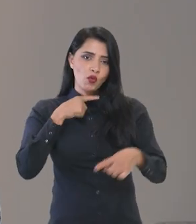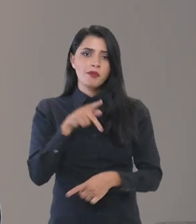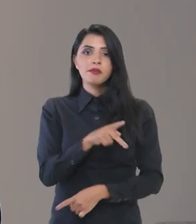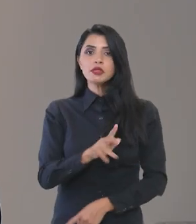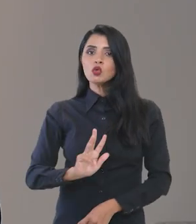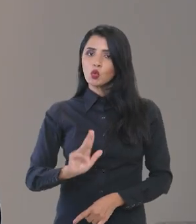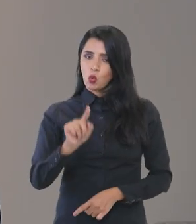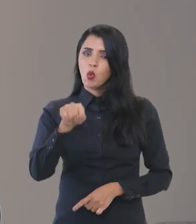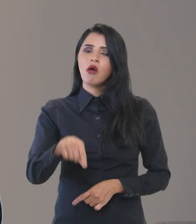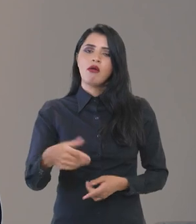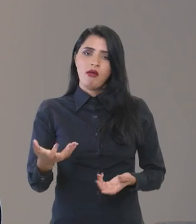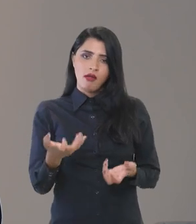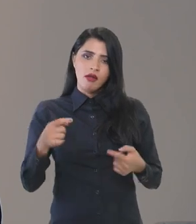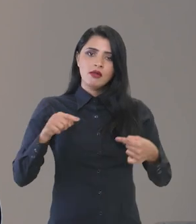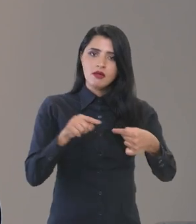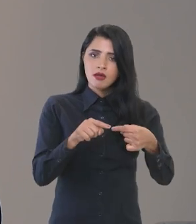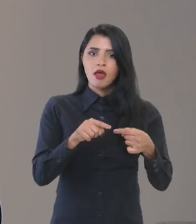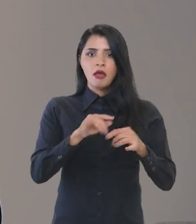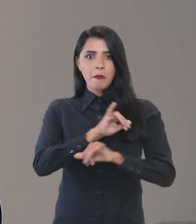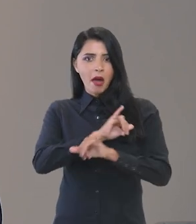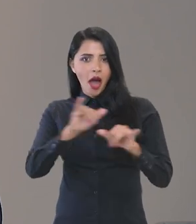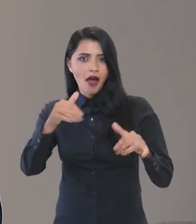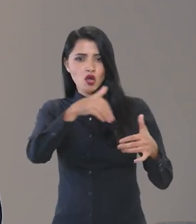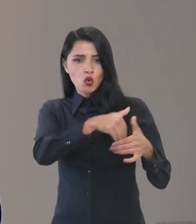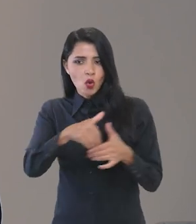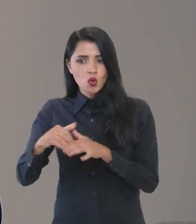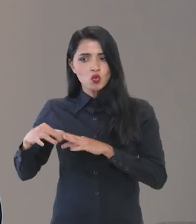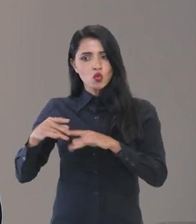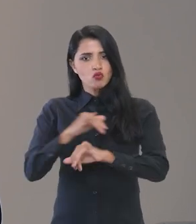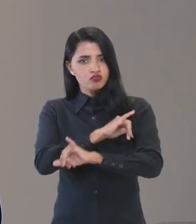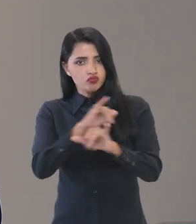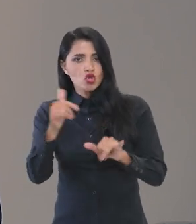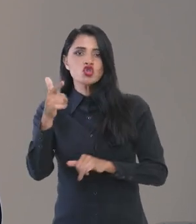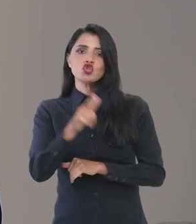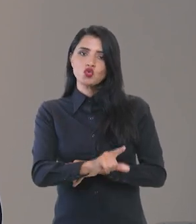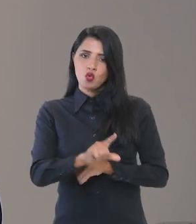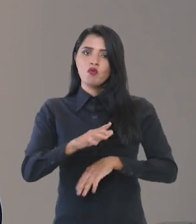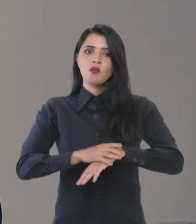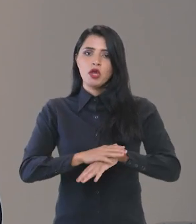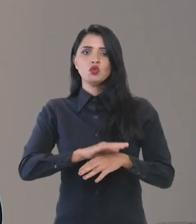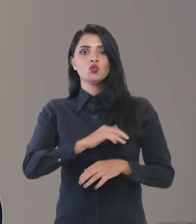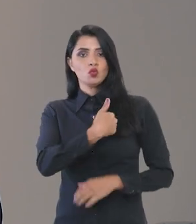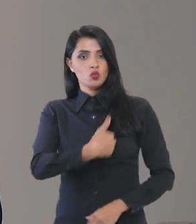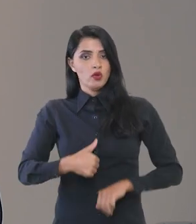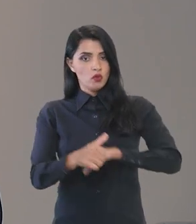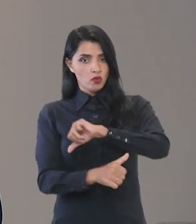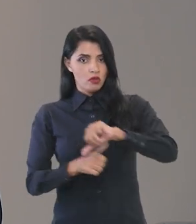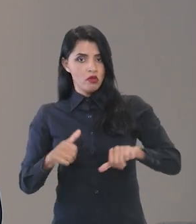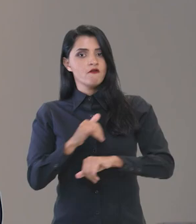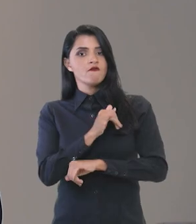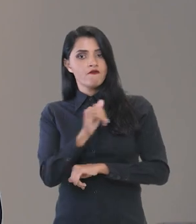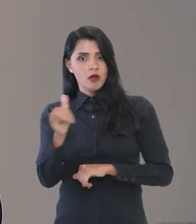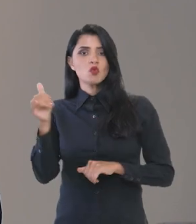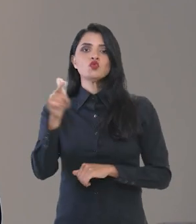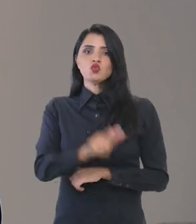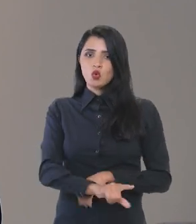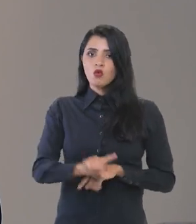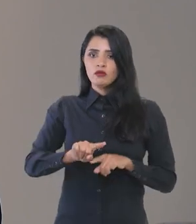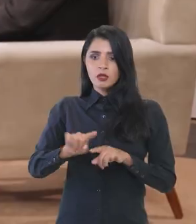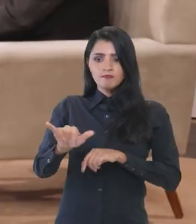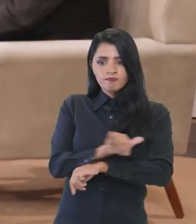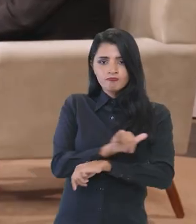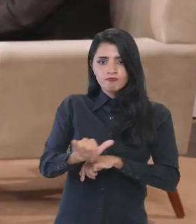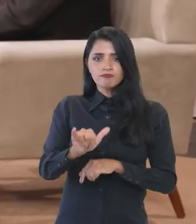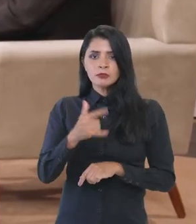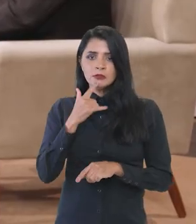ele tratou desse assunto ao longo de toda a campanha, reafirmou no governo de transição e tem aprimorado